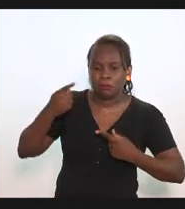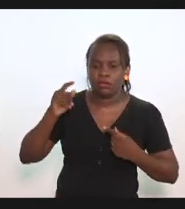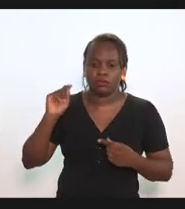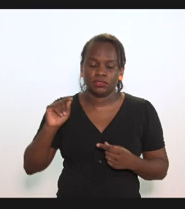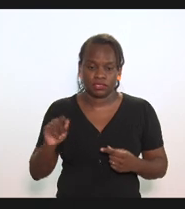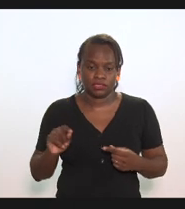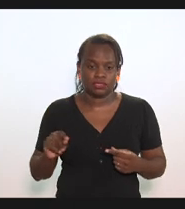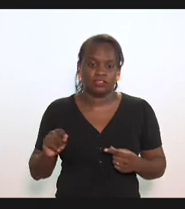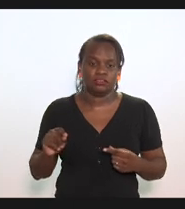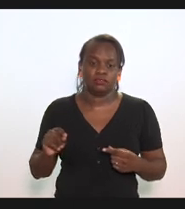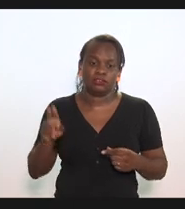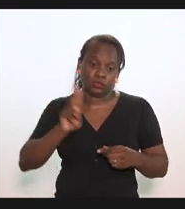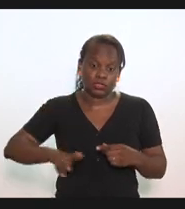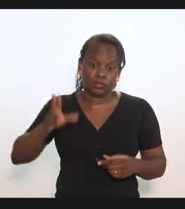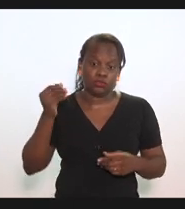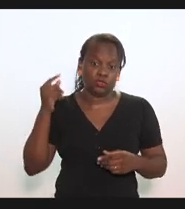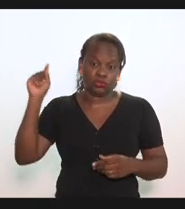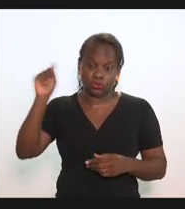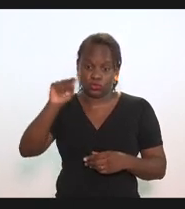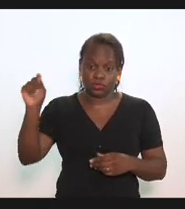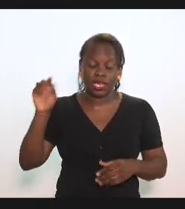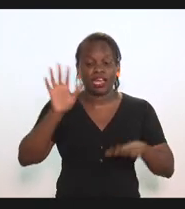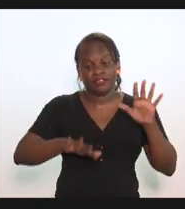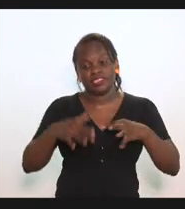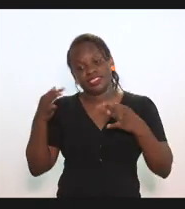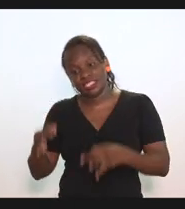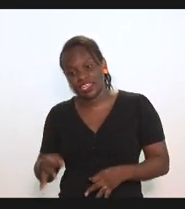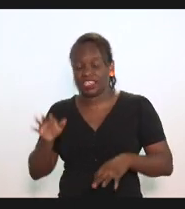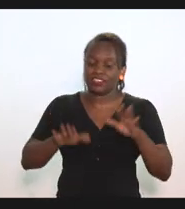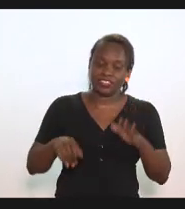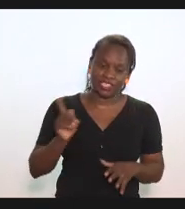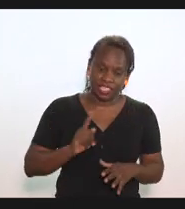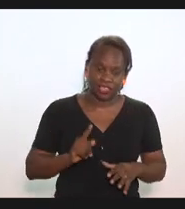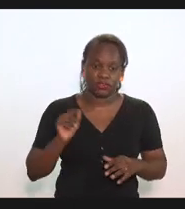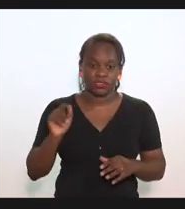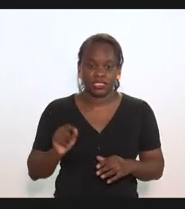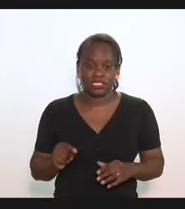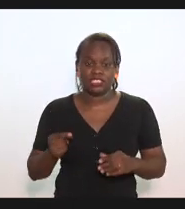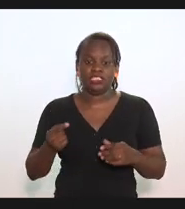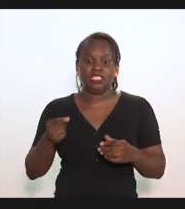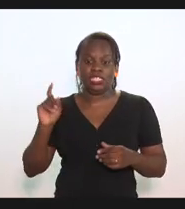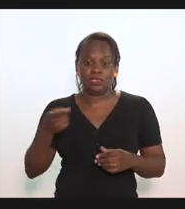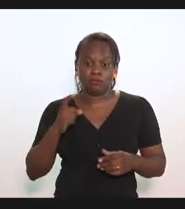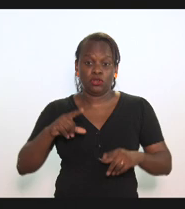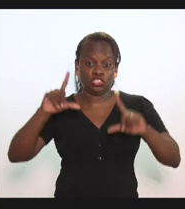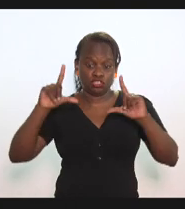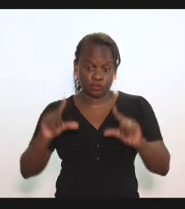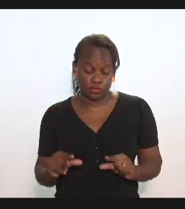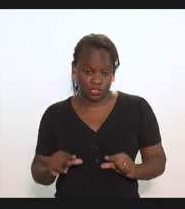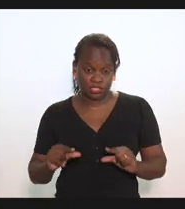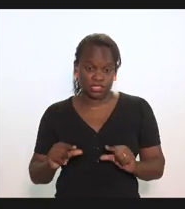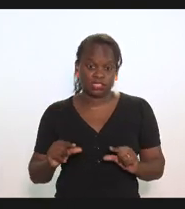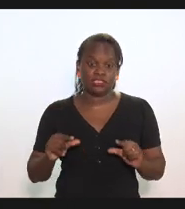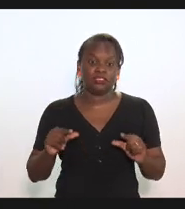se usa muito que às vezes é correto e às vezes não é de que abaixando o imposto quer dizer não